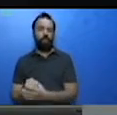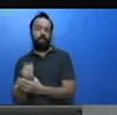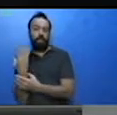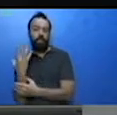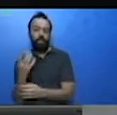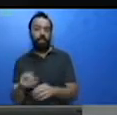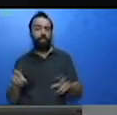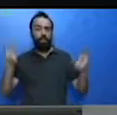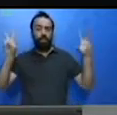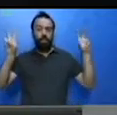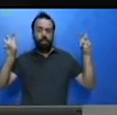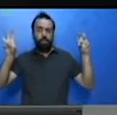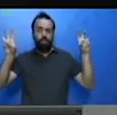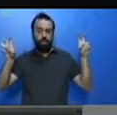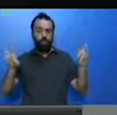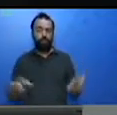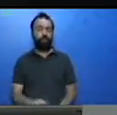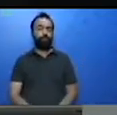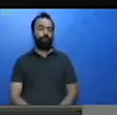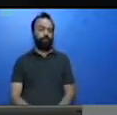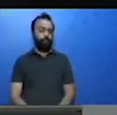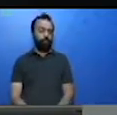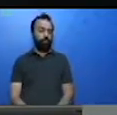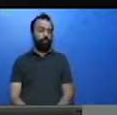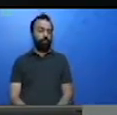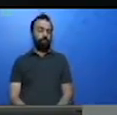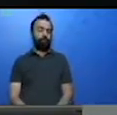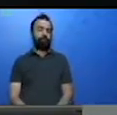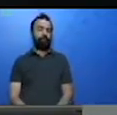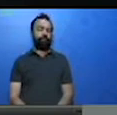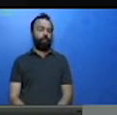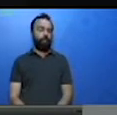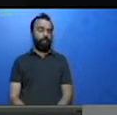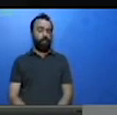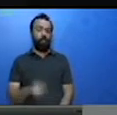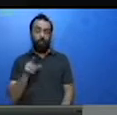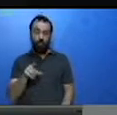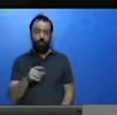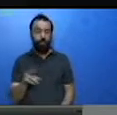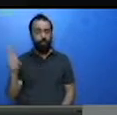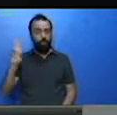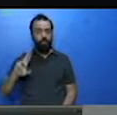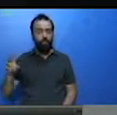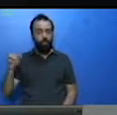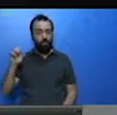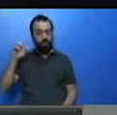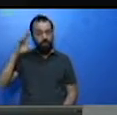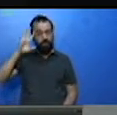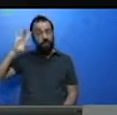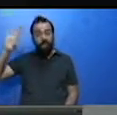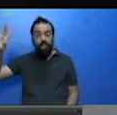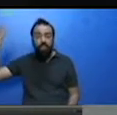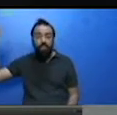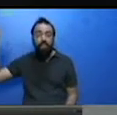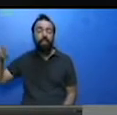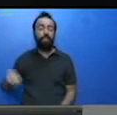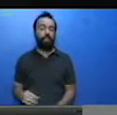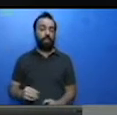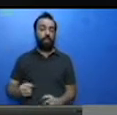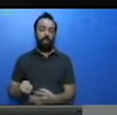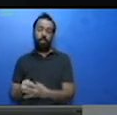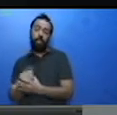Irapuru, mas é apenas um modelo. Você pode usar a sua criatividade para dar outro título.